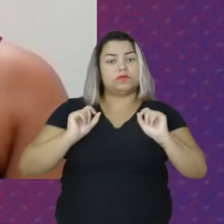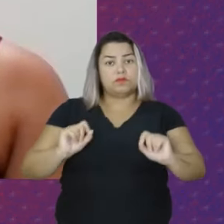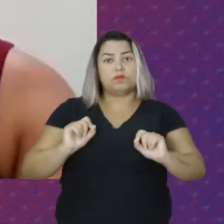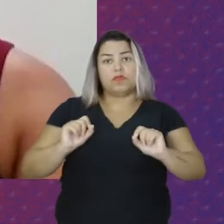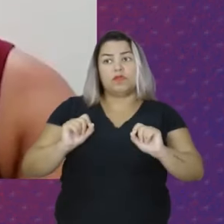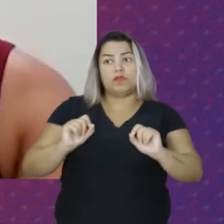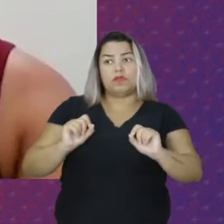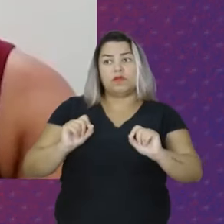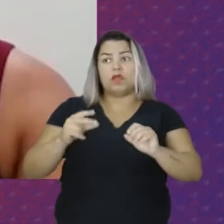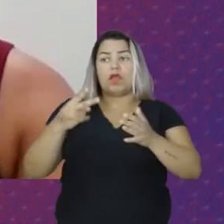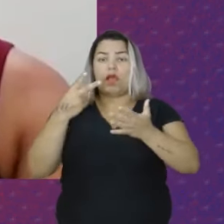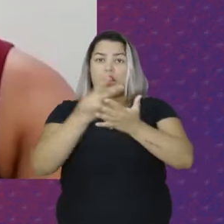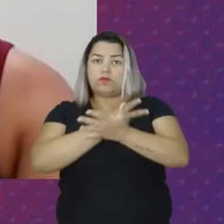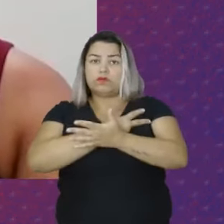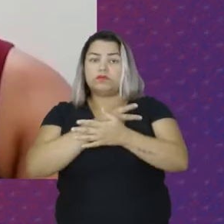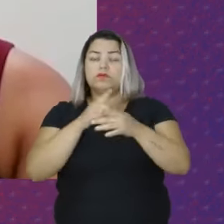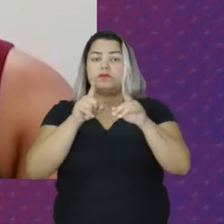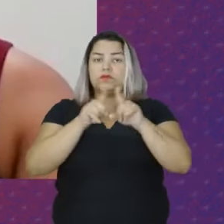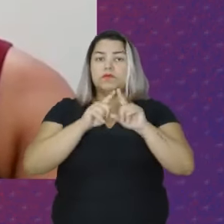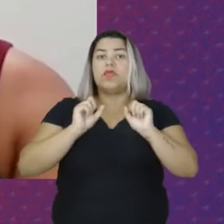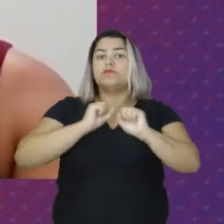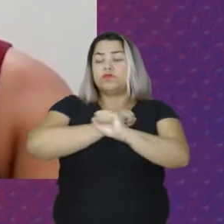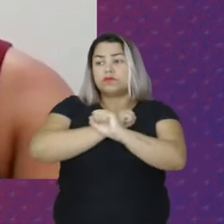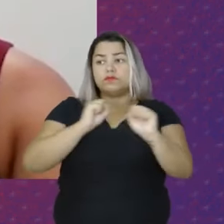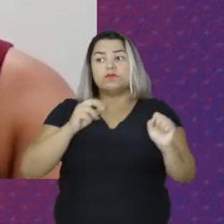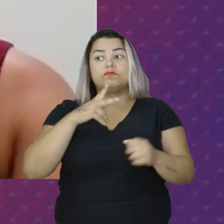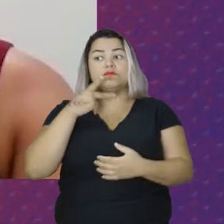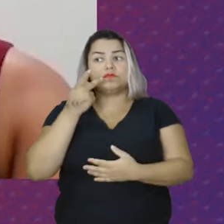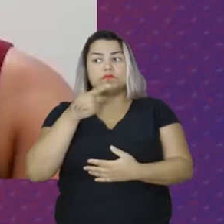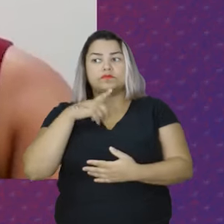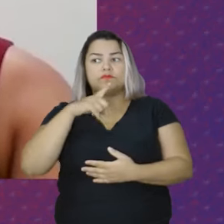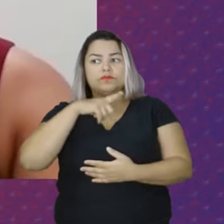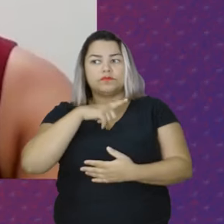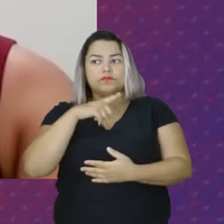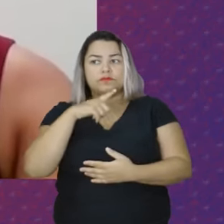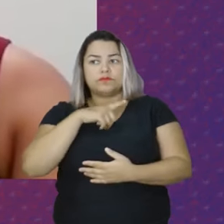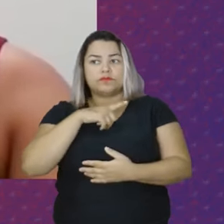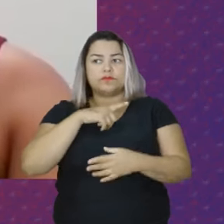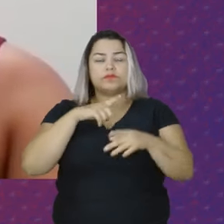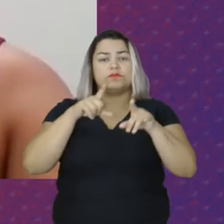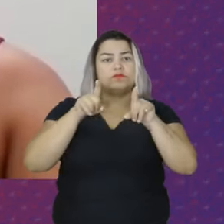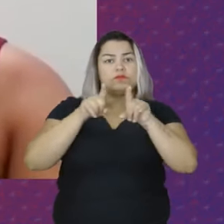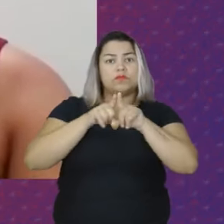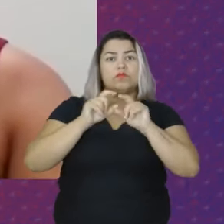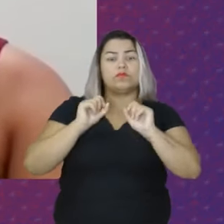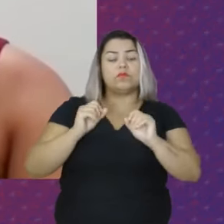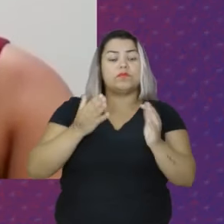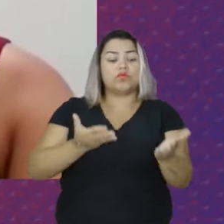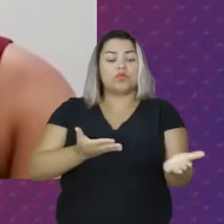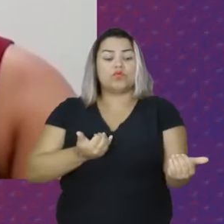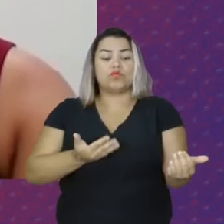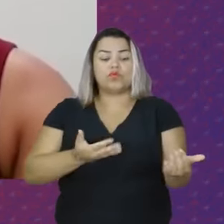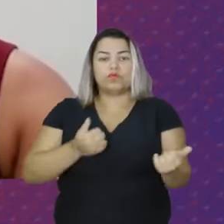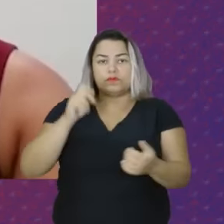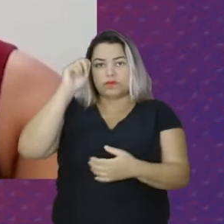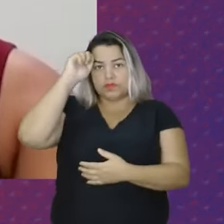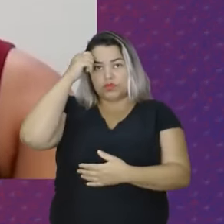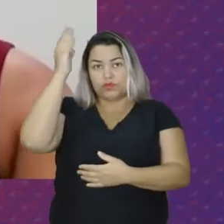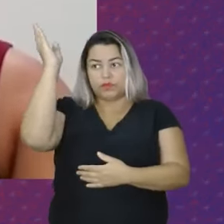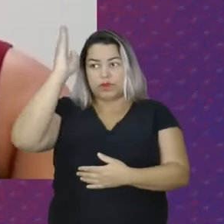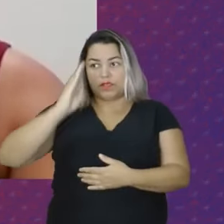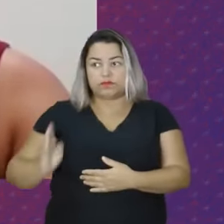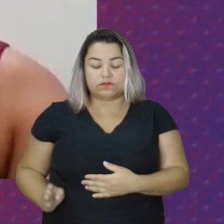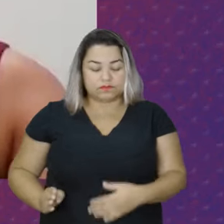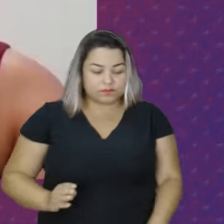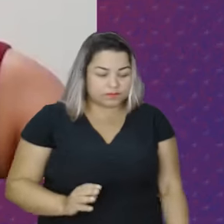de homicídios que ocorrem É possível dizer que existe uma espécie de genocídio Contra a juventude negra no Brasil E aí depois nos